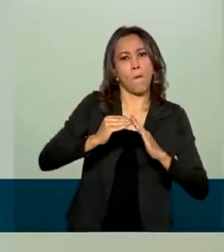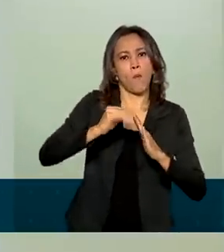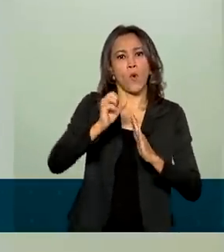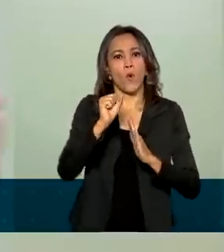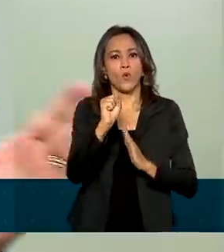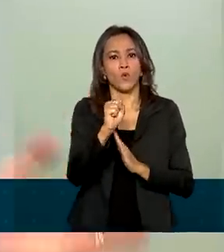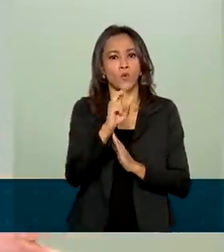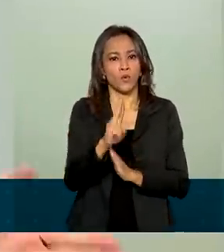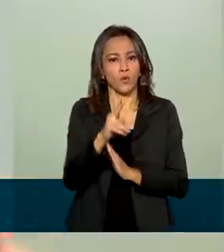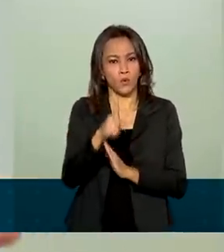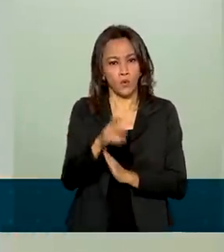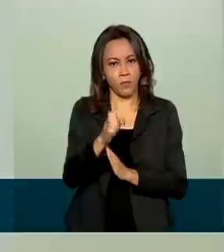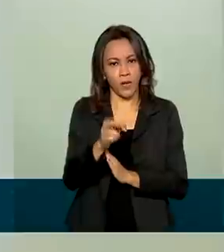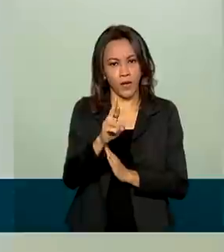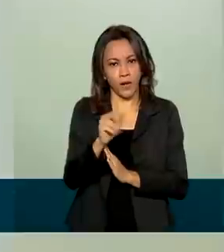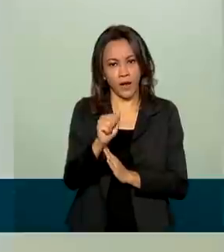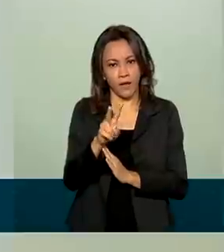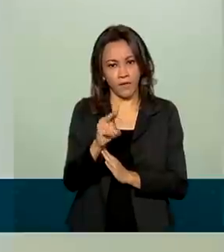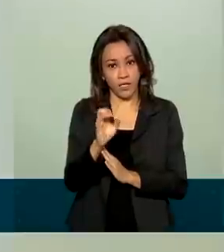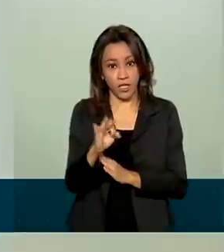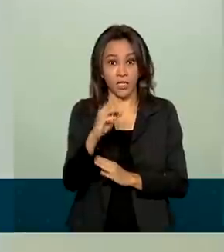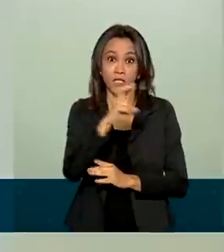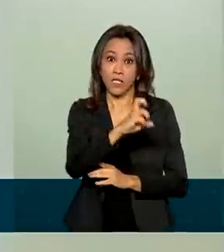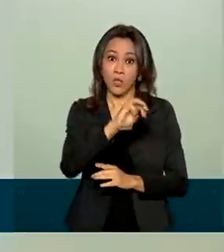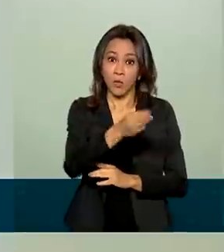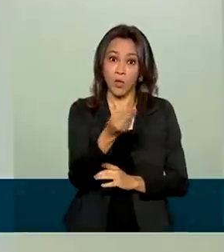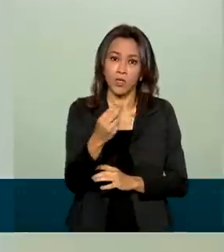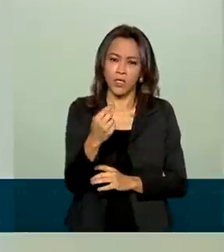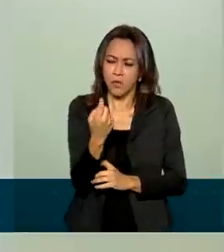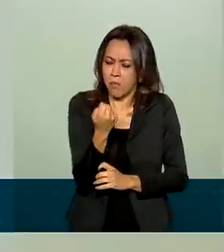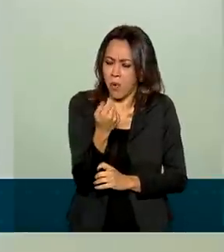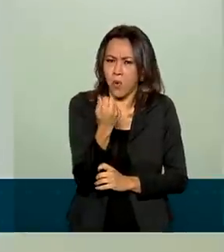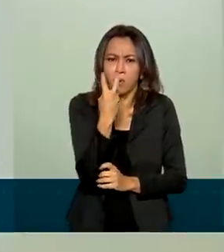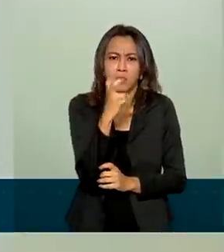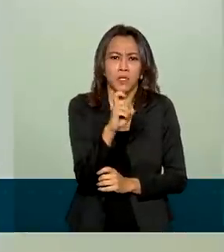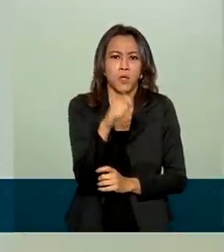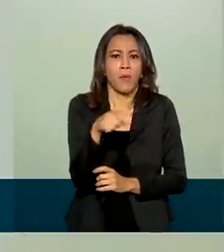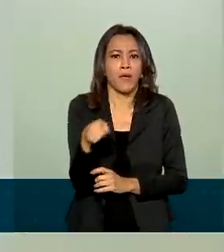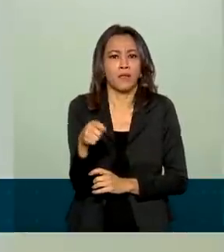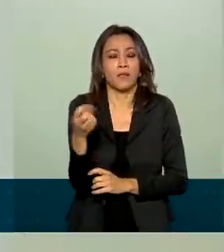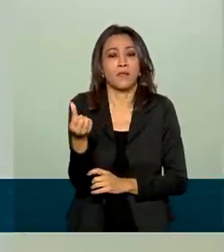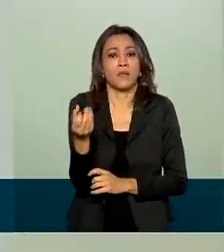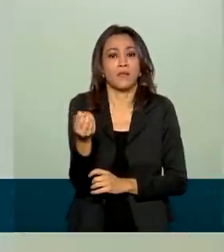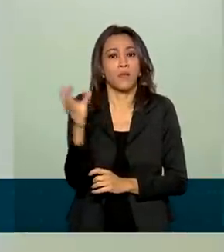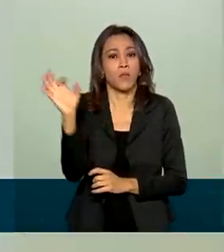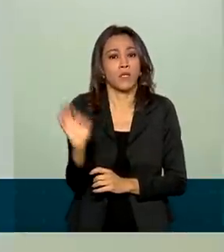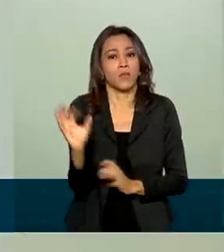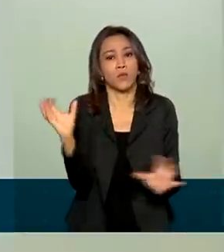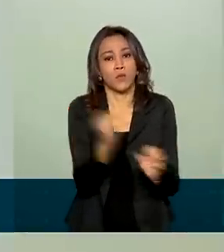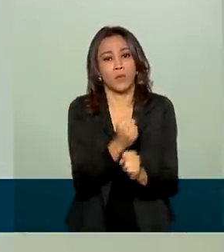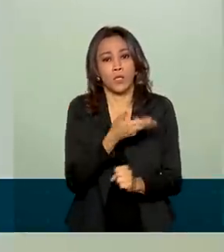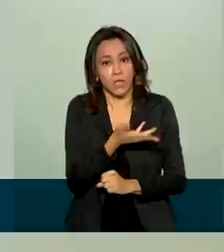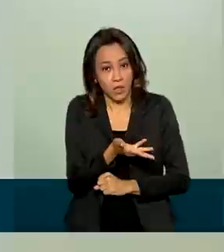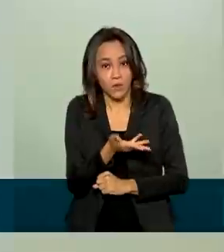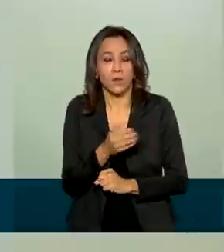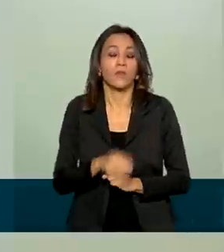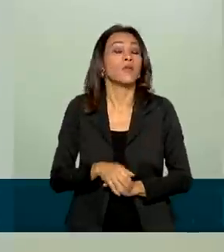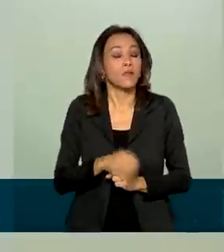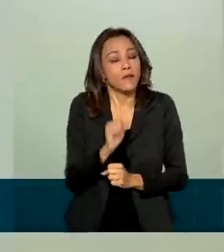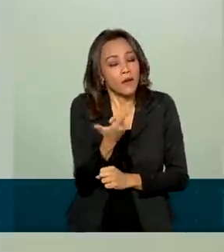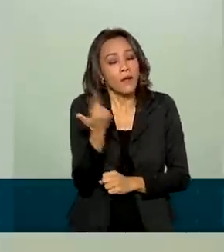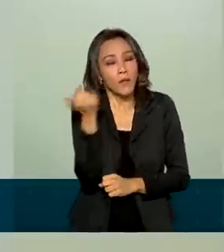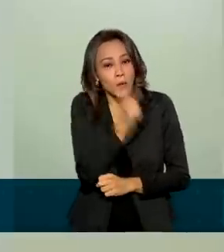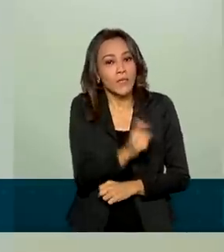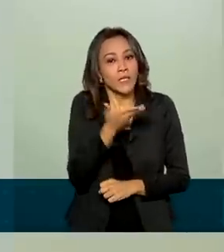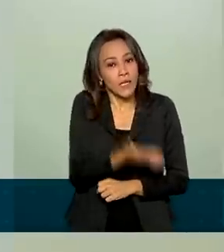bilhões. E agora, em apenas cinco meses, pouco mais de cinco meses, nós já tivemos 60% desse total. E, claro, para atingir